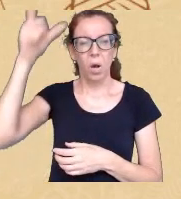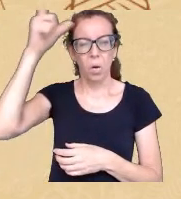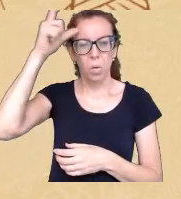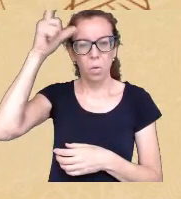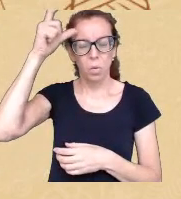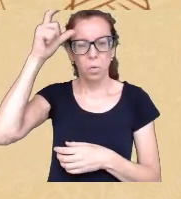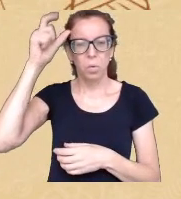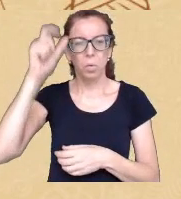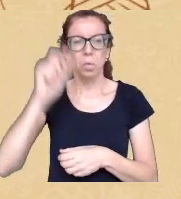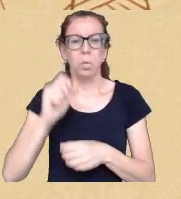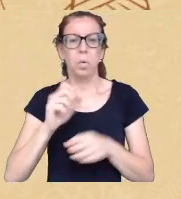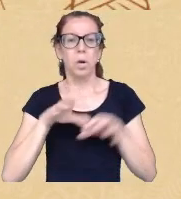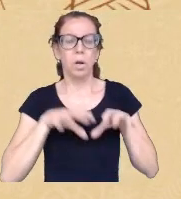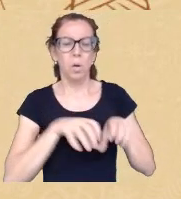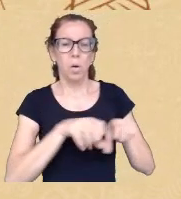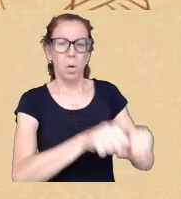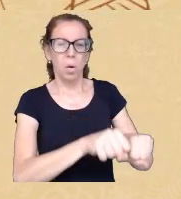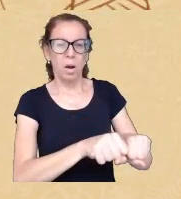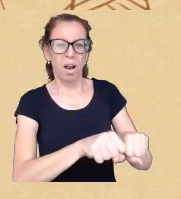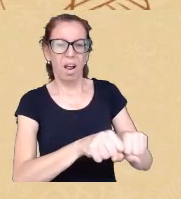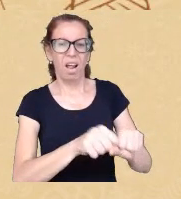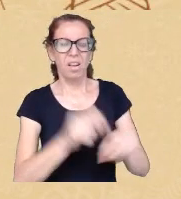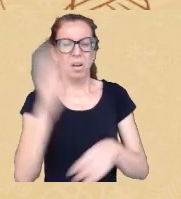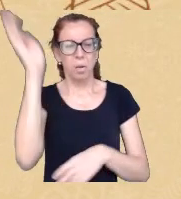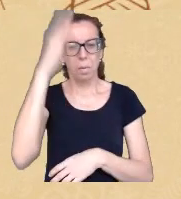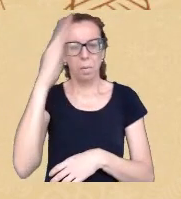eu estou pensando certo